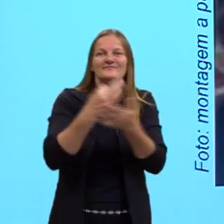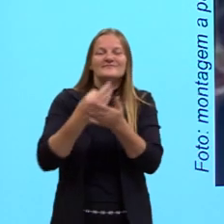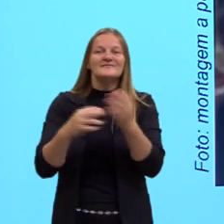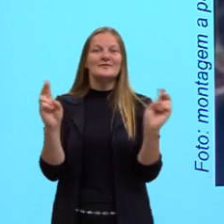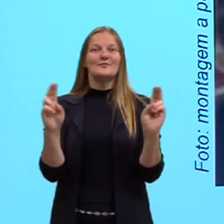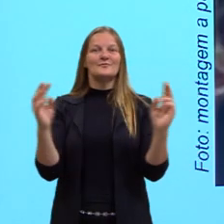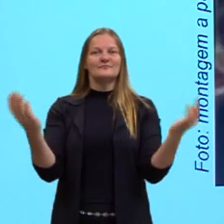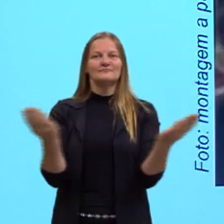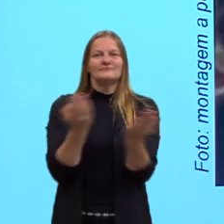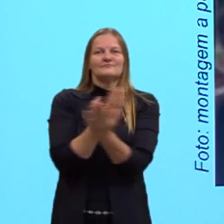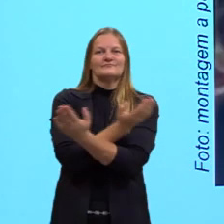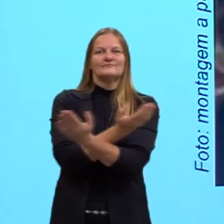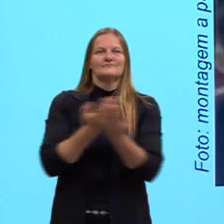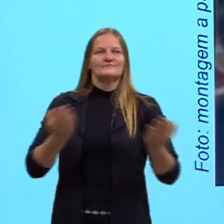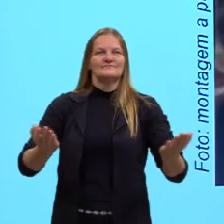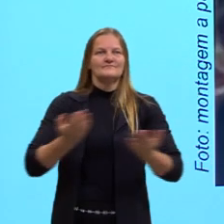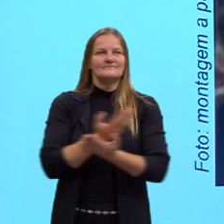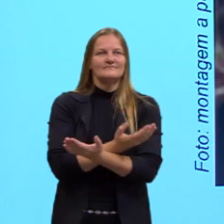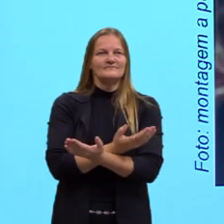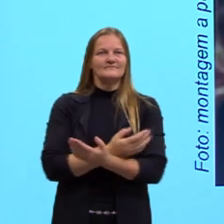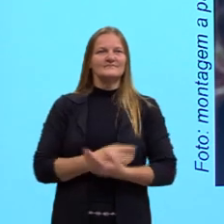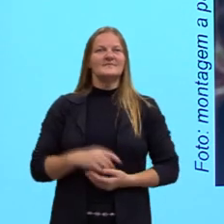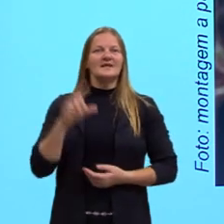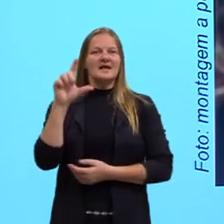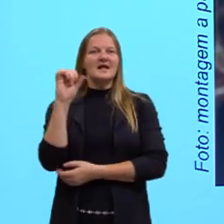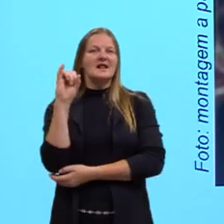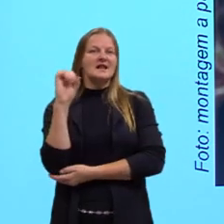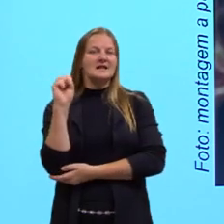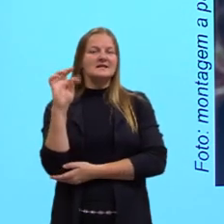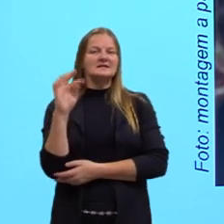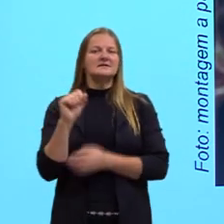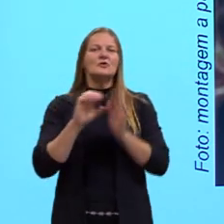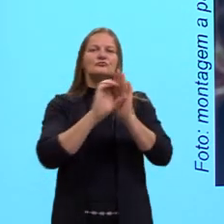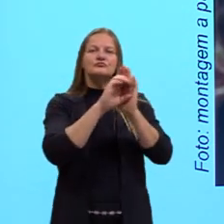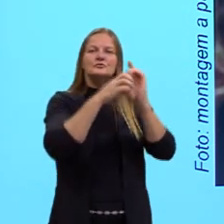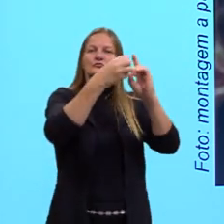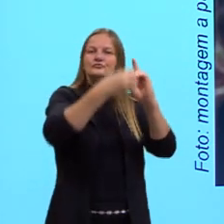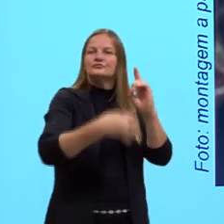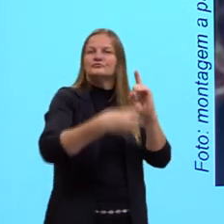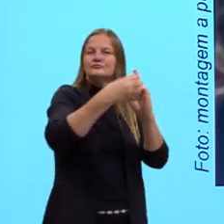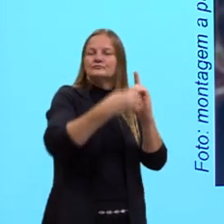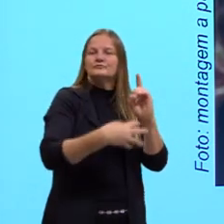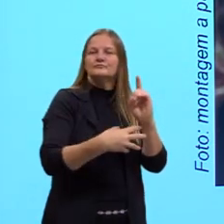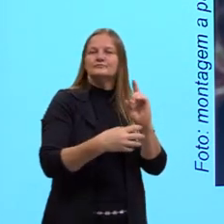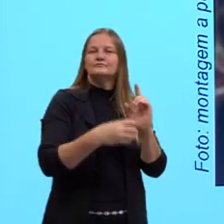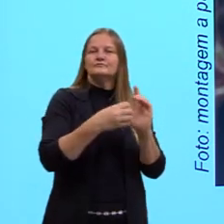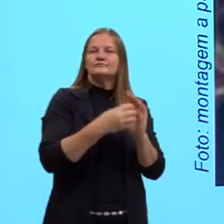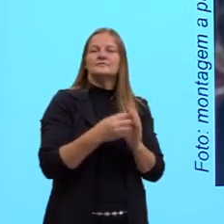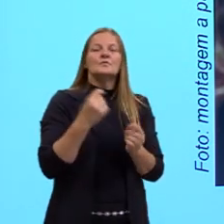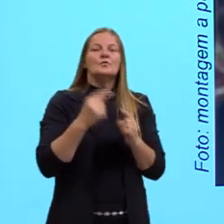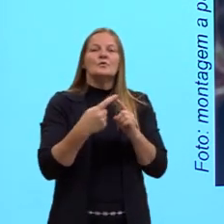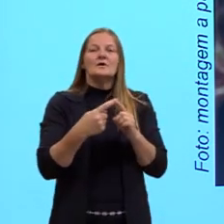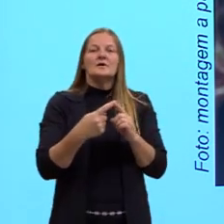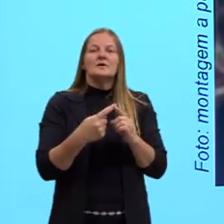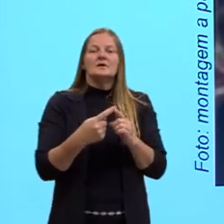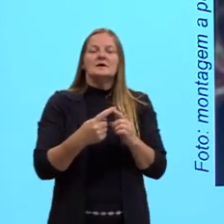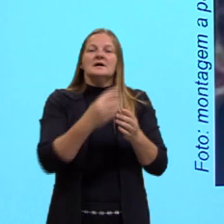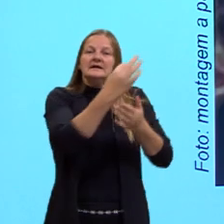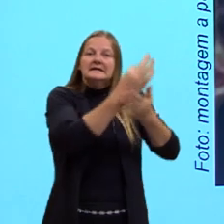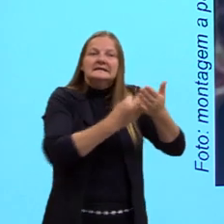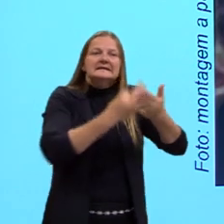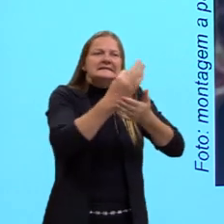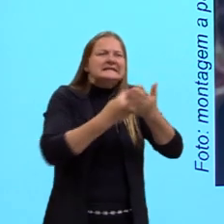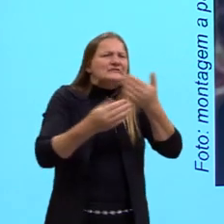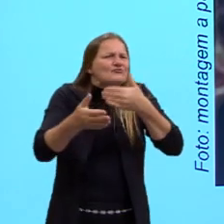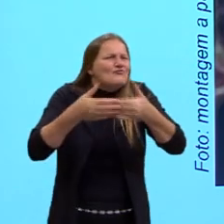diz a Lisa Simpson, é a definição para a relação entre textos de qualquer